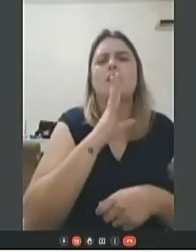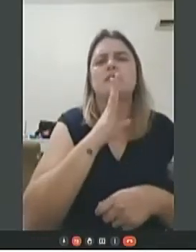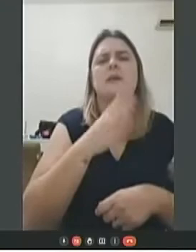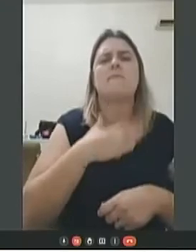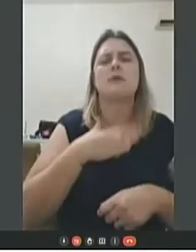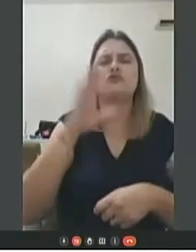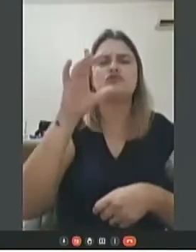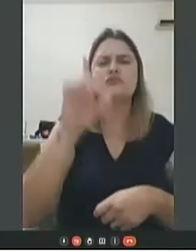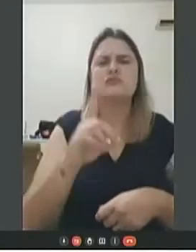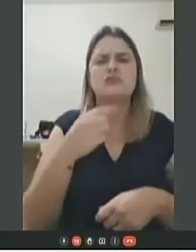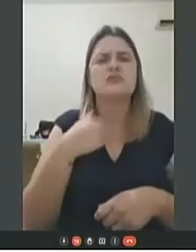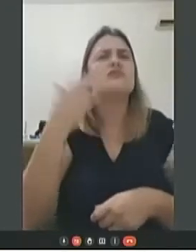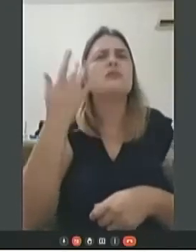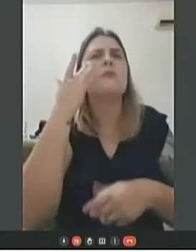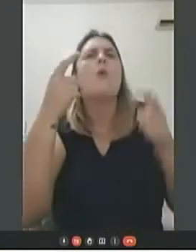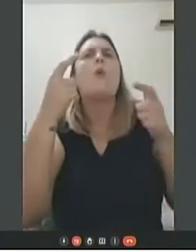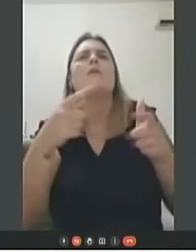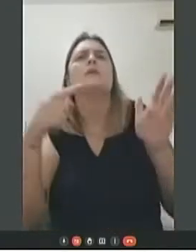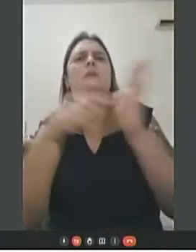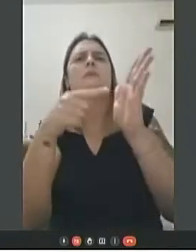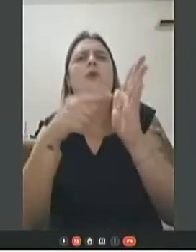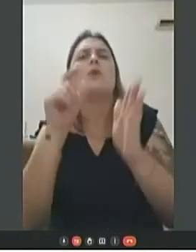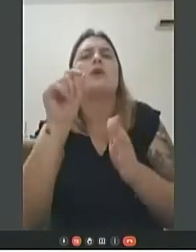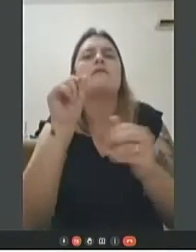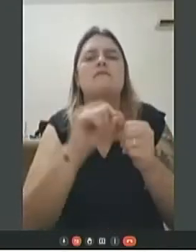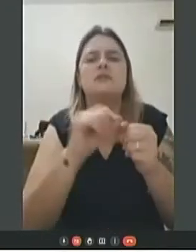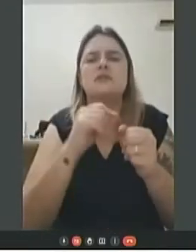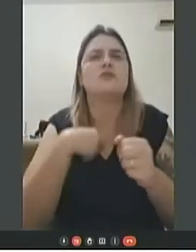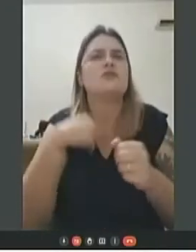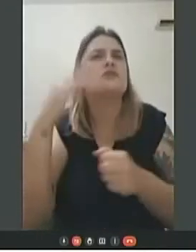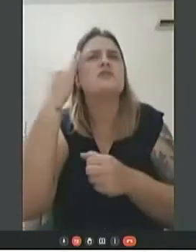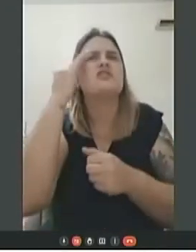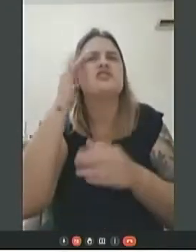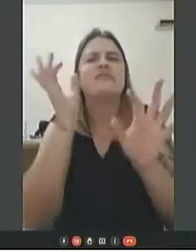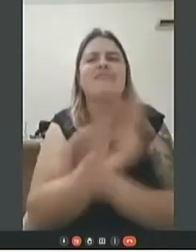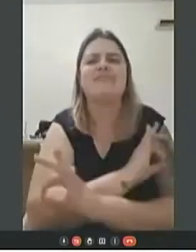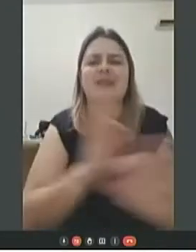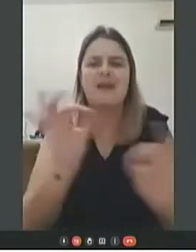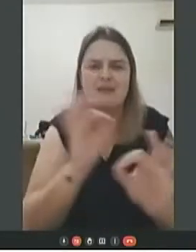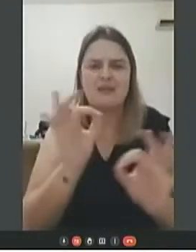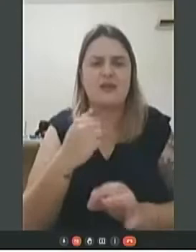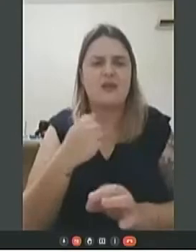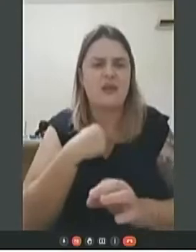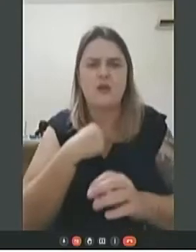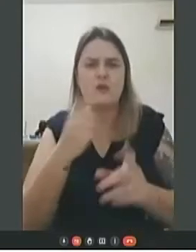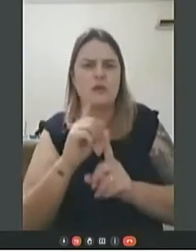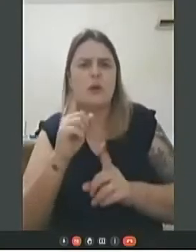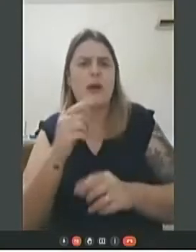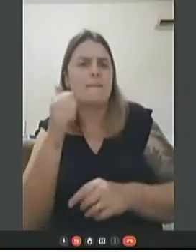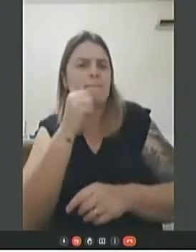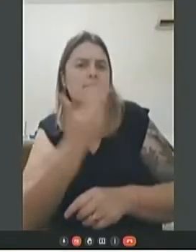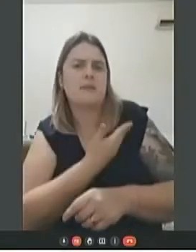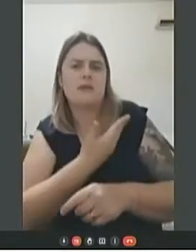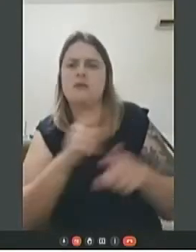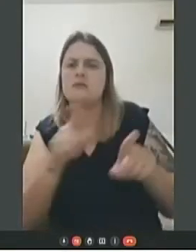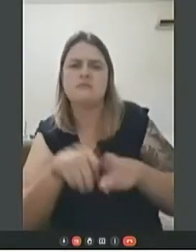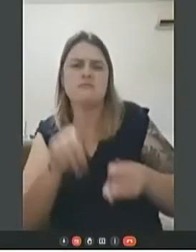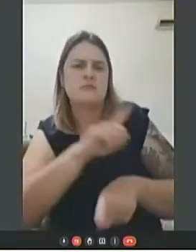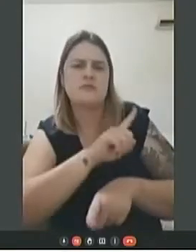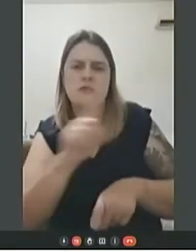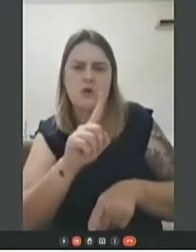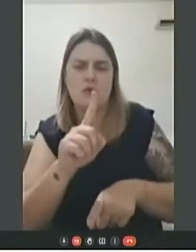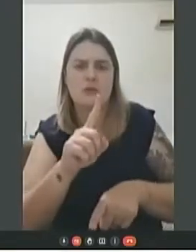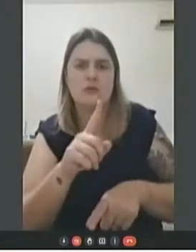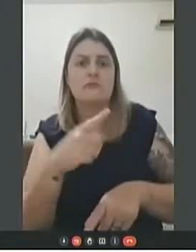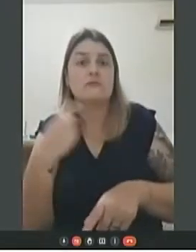não sabia onde denunciar, o que fazer, não compreendia nada disso, nem eu, nem minhas amigas. Foi quando a gente